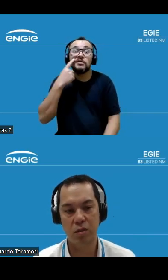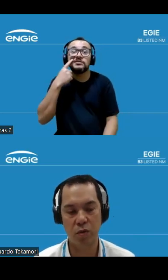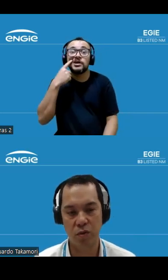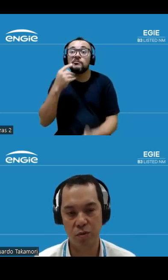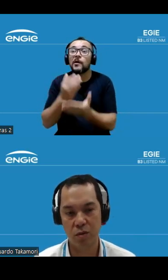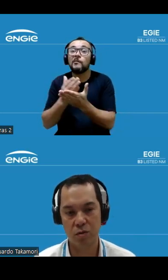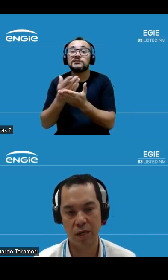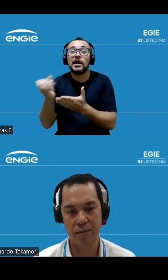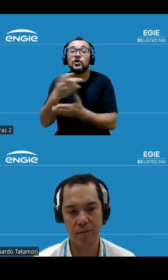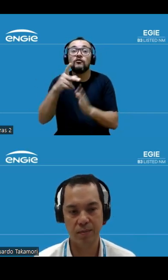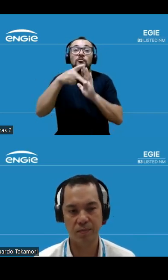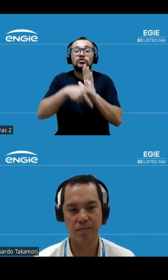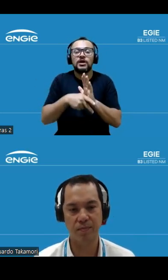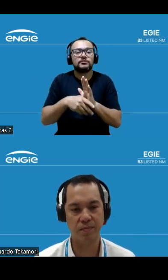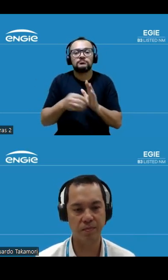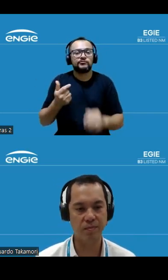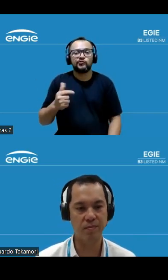novo projeto Greenfield aqui do nosso lado